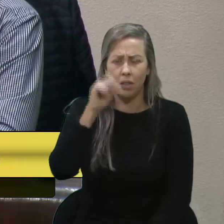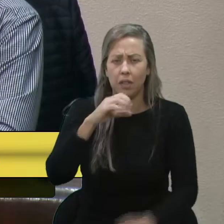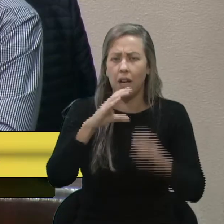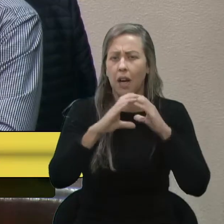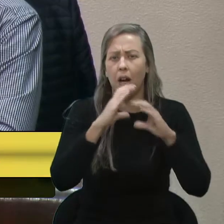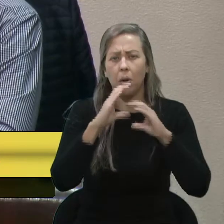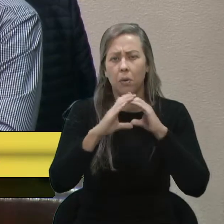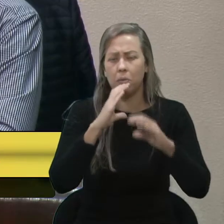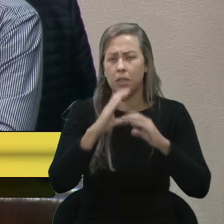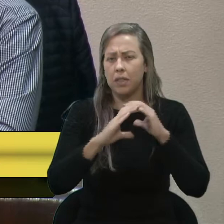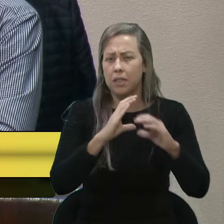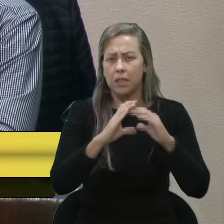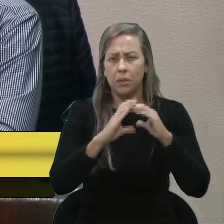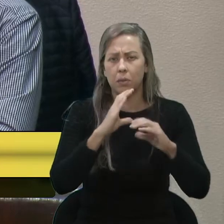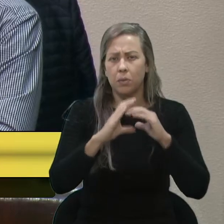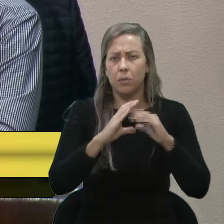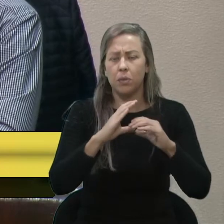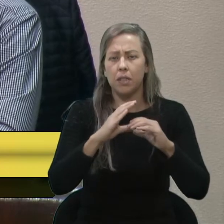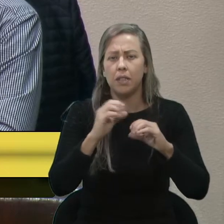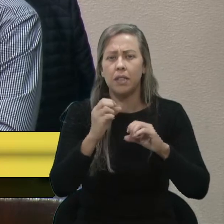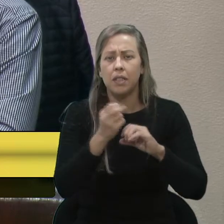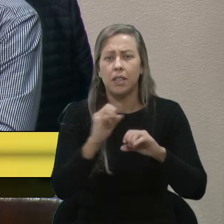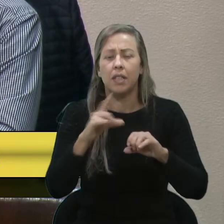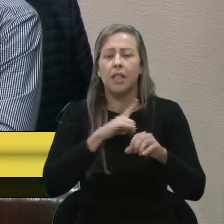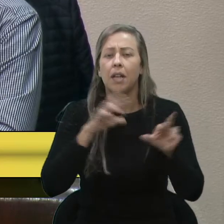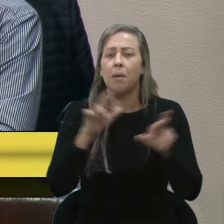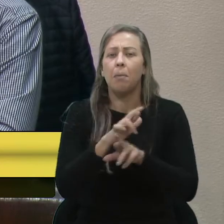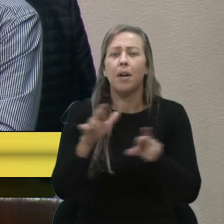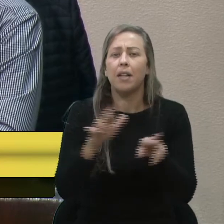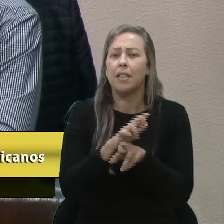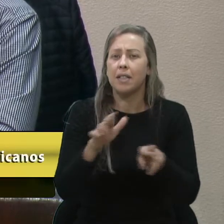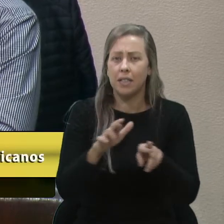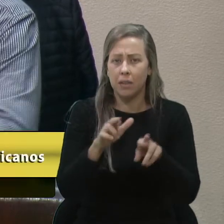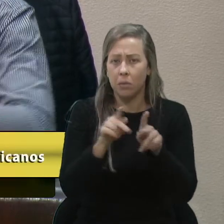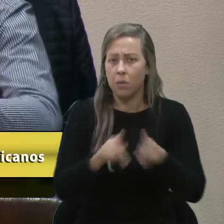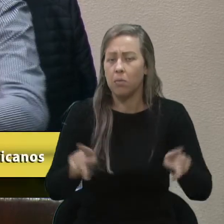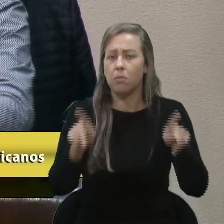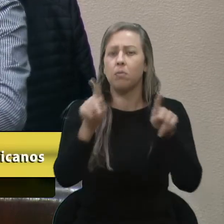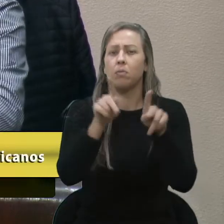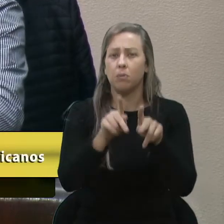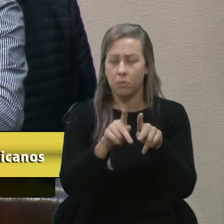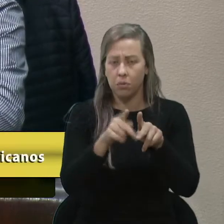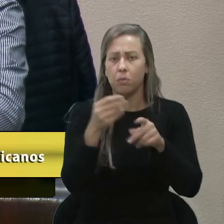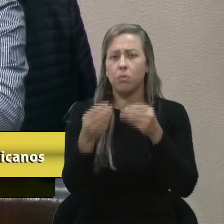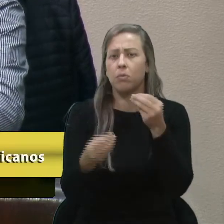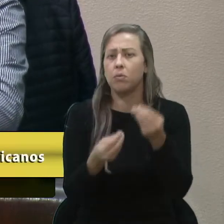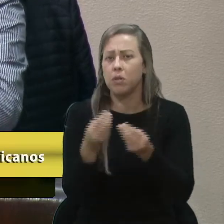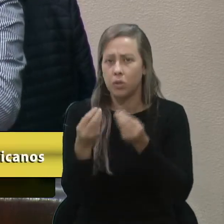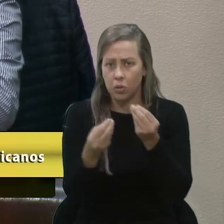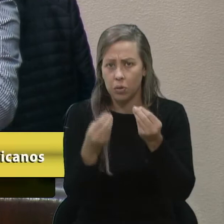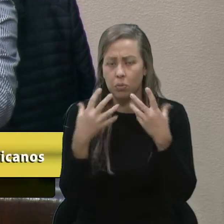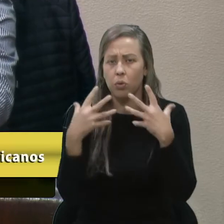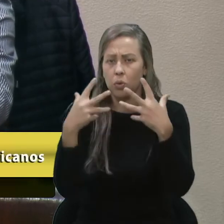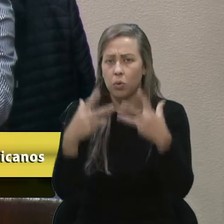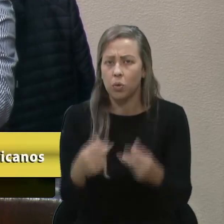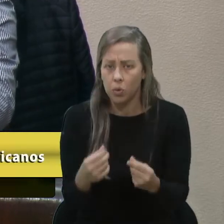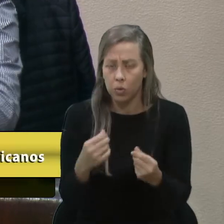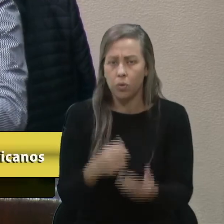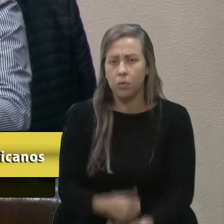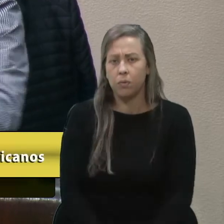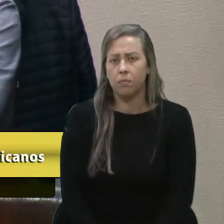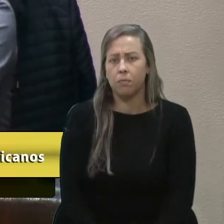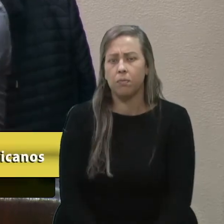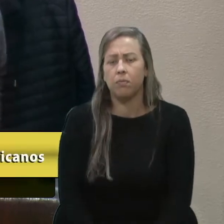ela é bem relatada à nossa população de uma forma totalmente imparcial.